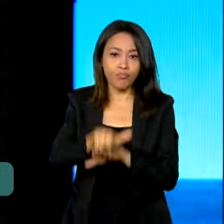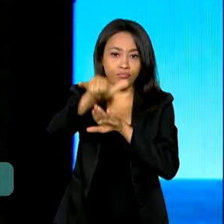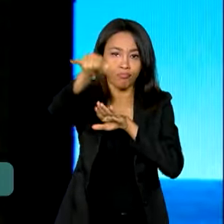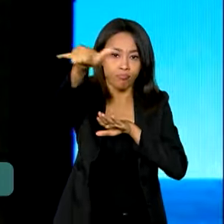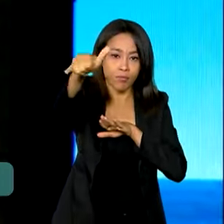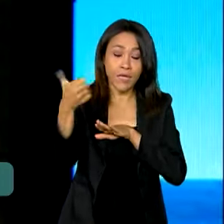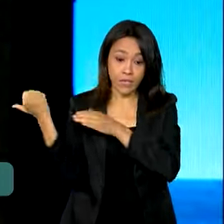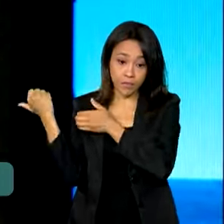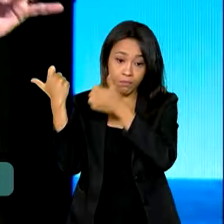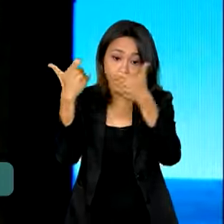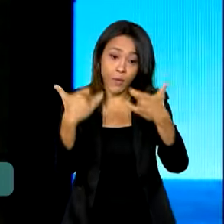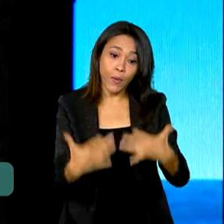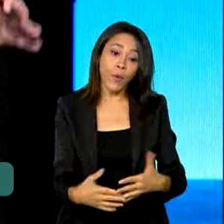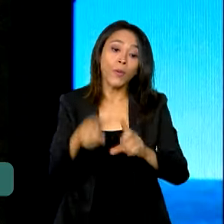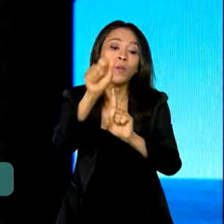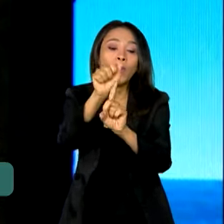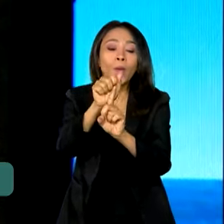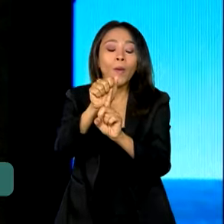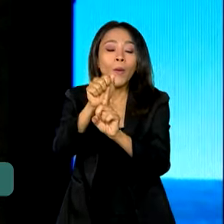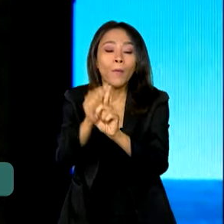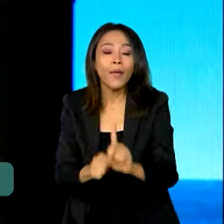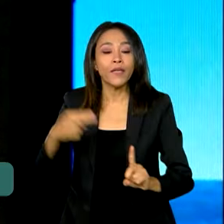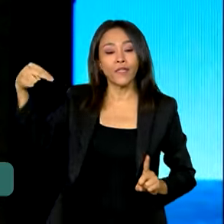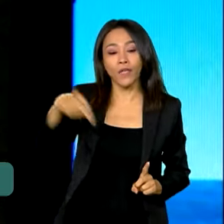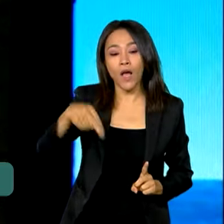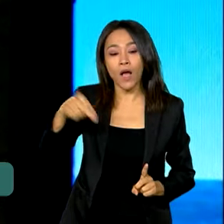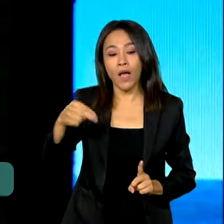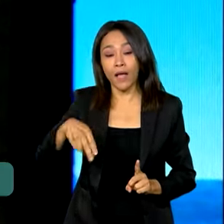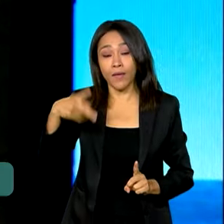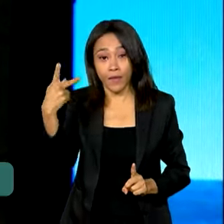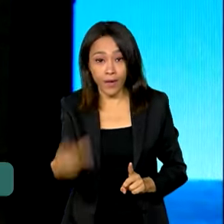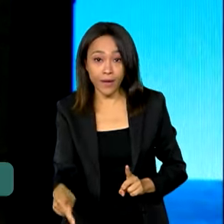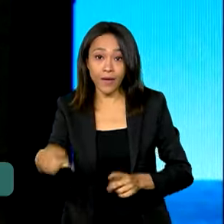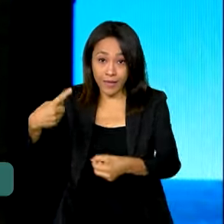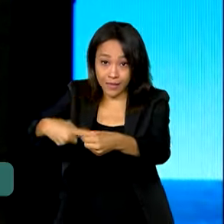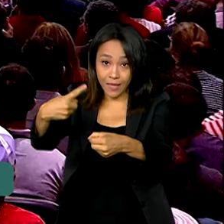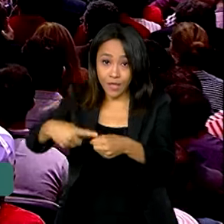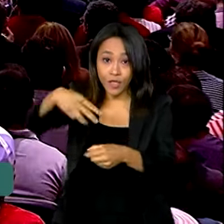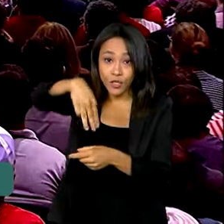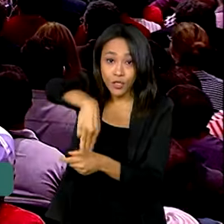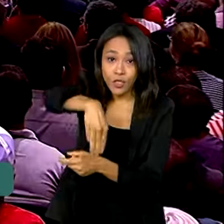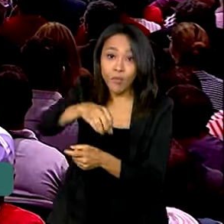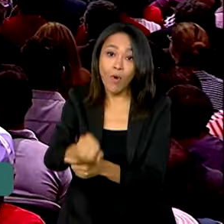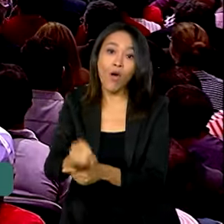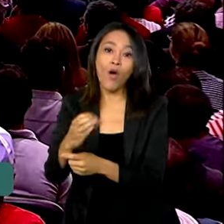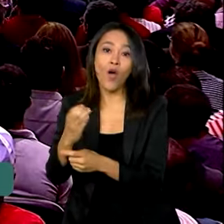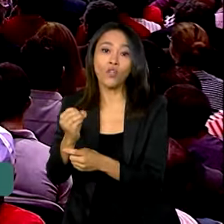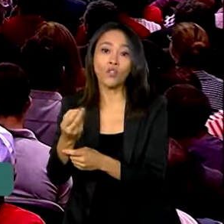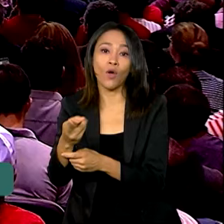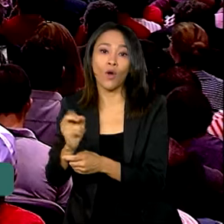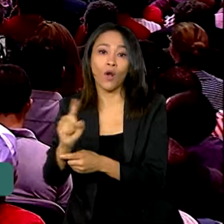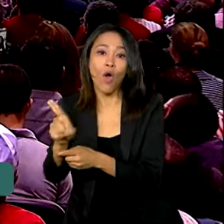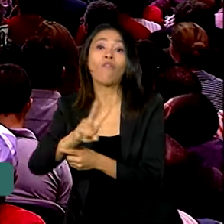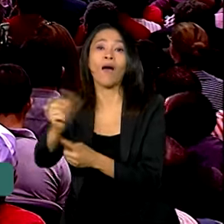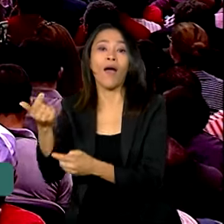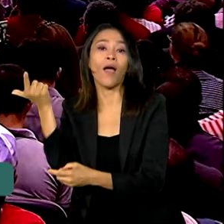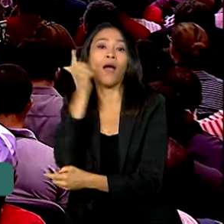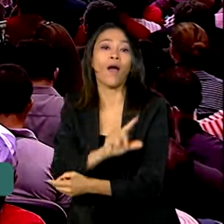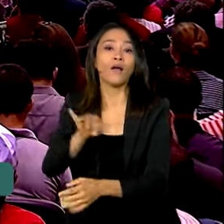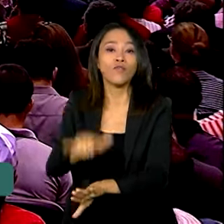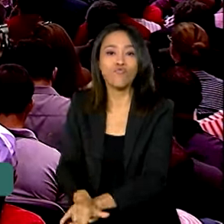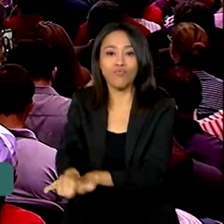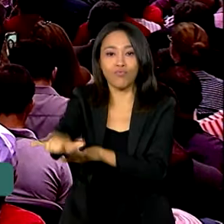em novembro a cidade de Mossoró vai receber um aeroporto e anunciou investimentos na ponte